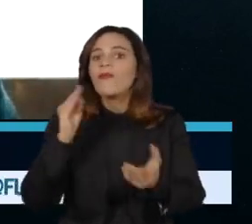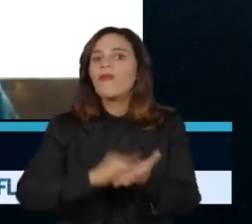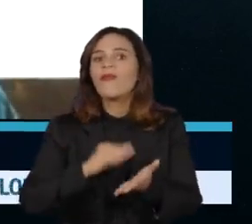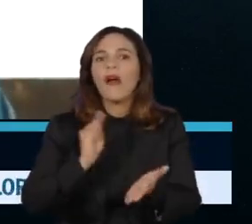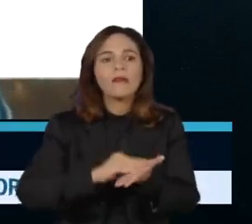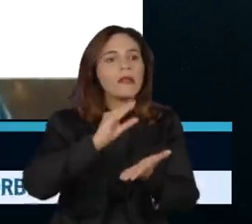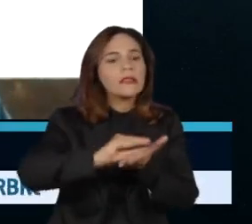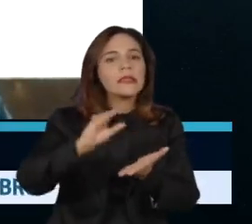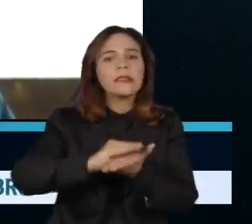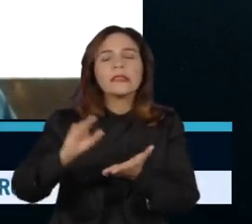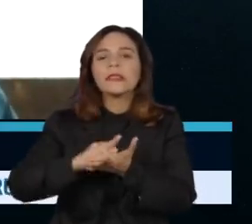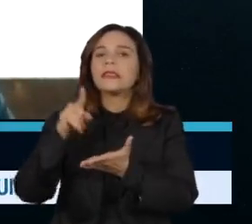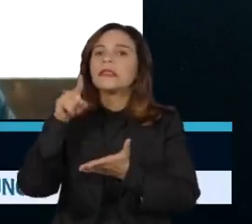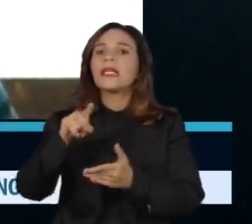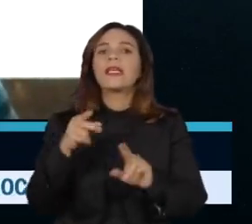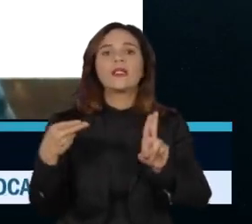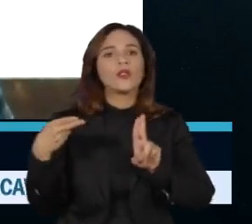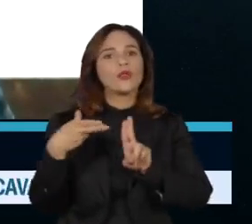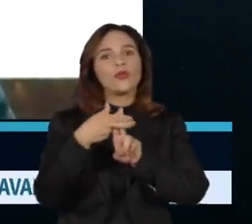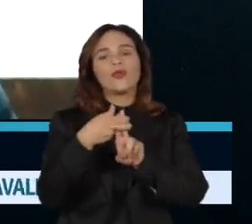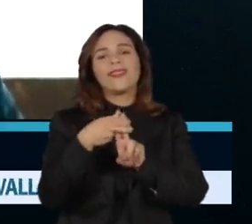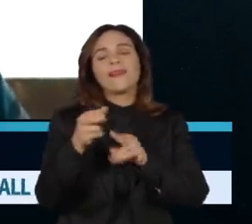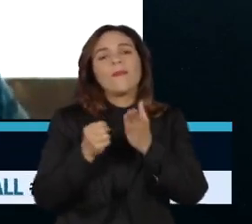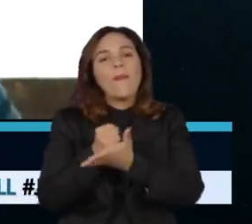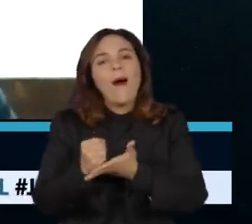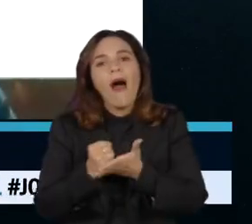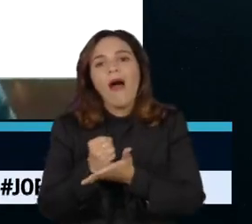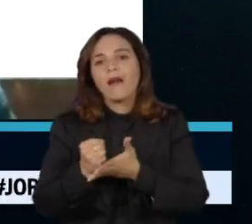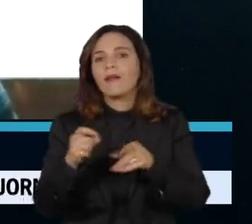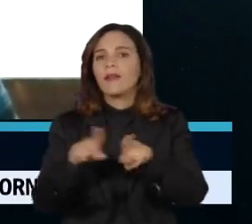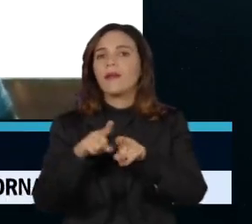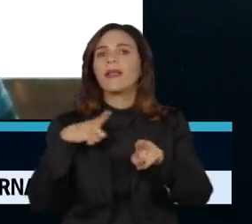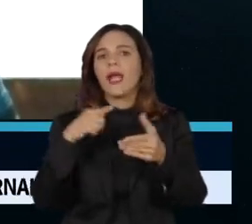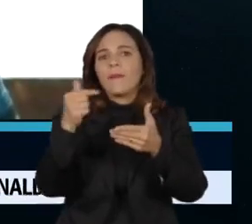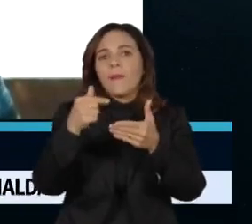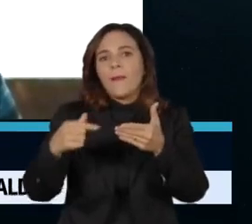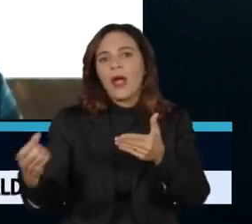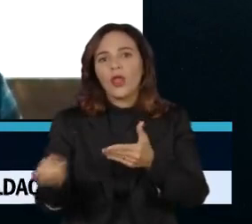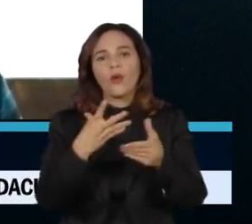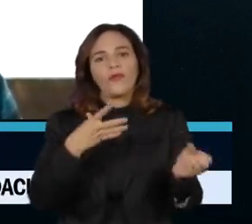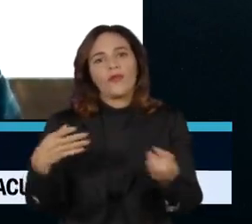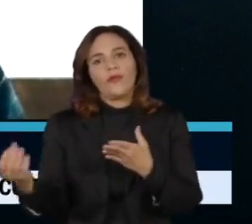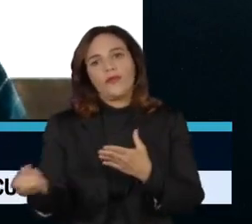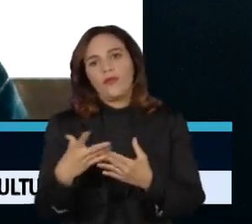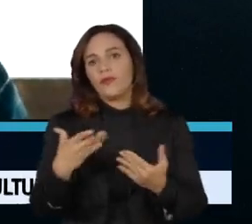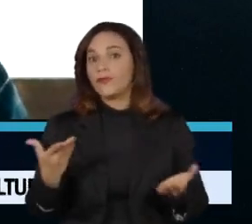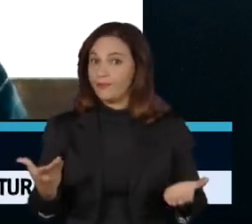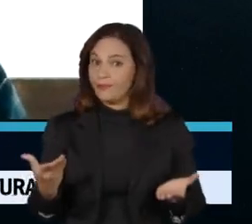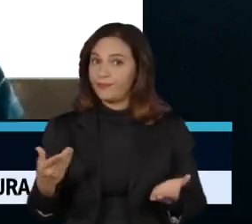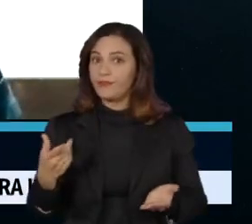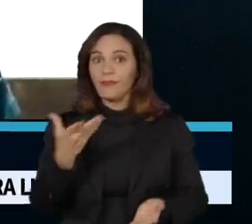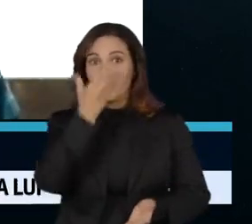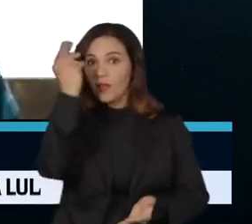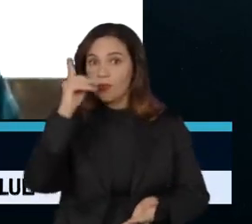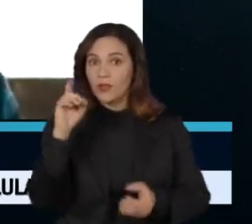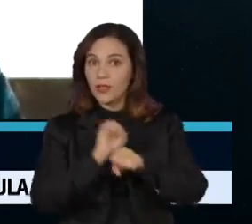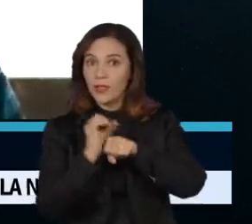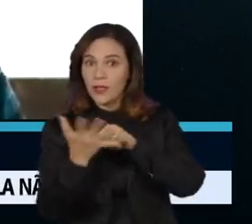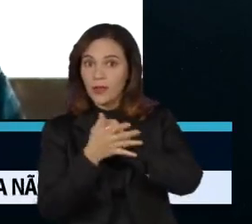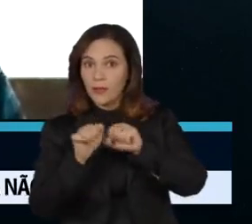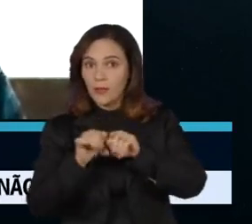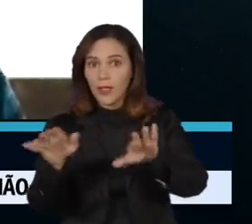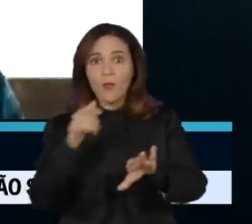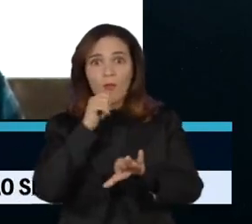nem as necessidades básicas do SUS, quanto mais com as novas demandas que tem. Não podemos esquecer que a pandemia não acabou.